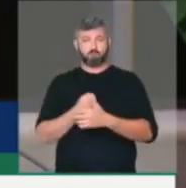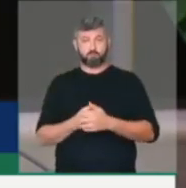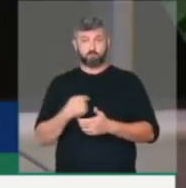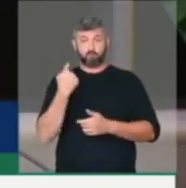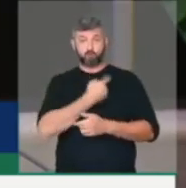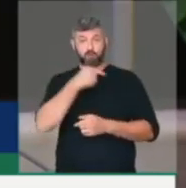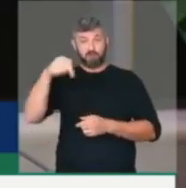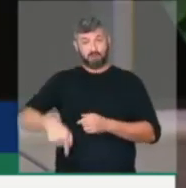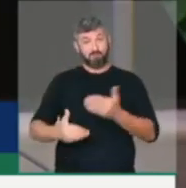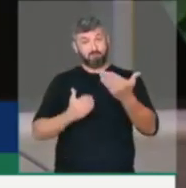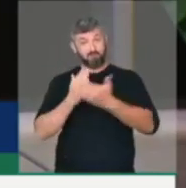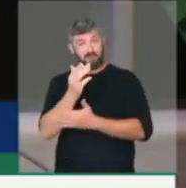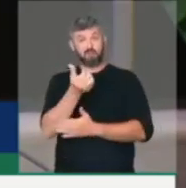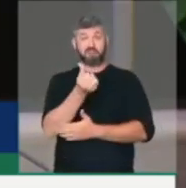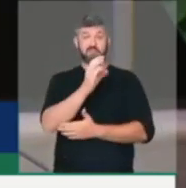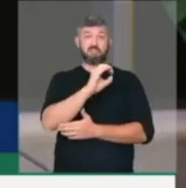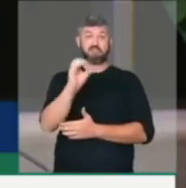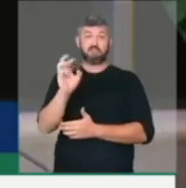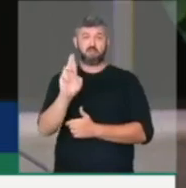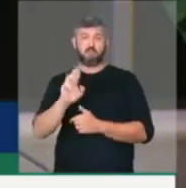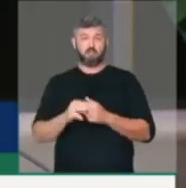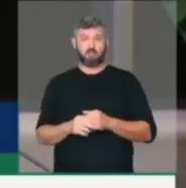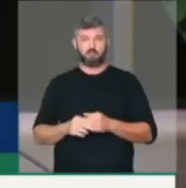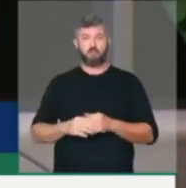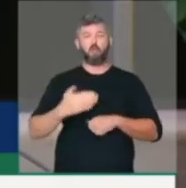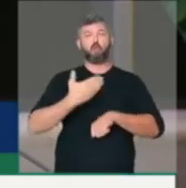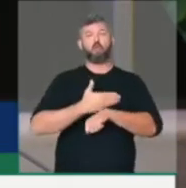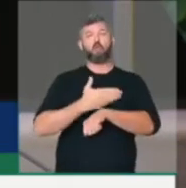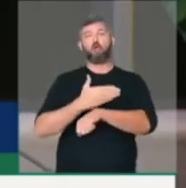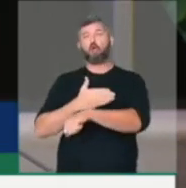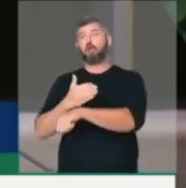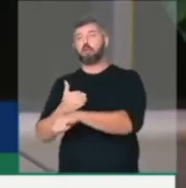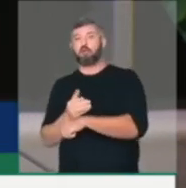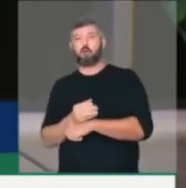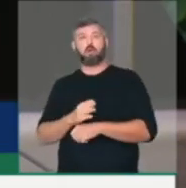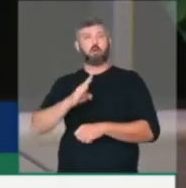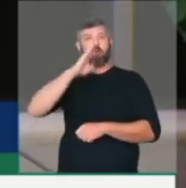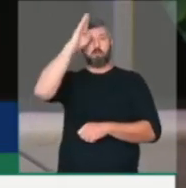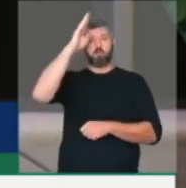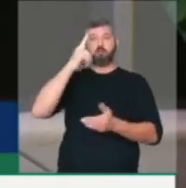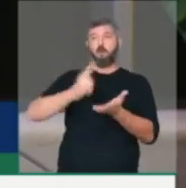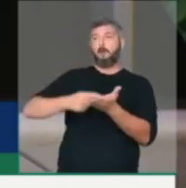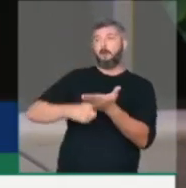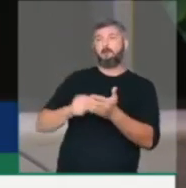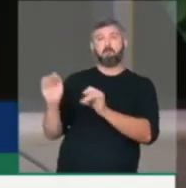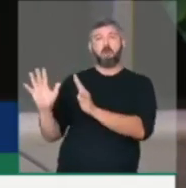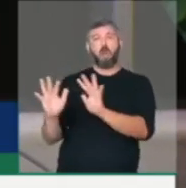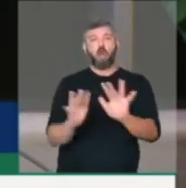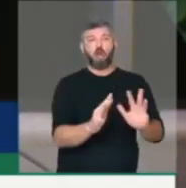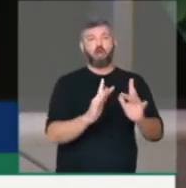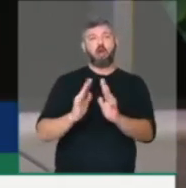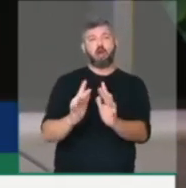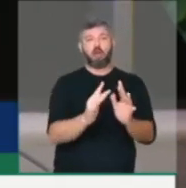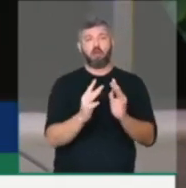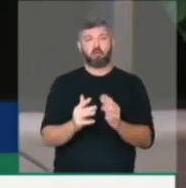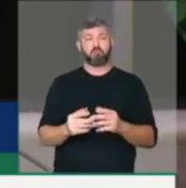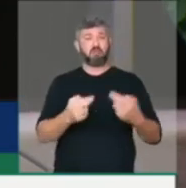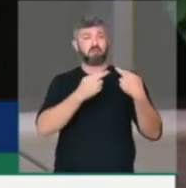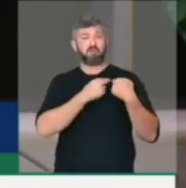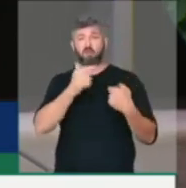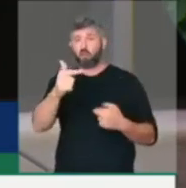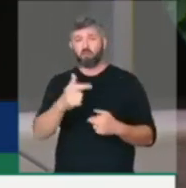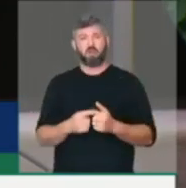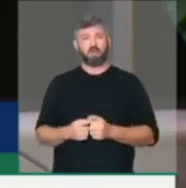aprovamos. Ele o tempo inteiro programou a aglomeração de pessoas, deputado Otônio. Foi irresponsável, foi inconsequente.